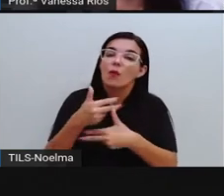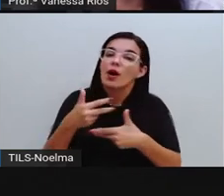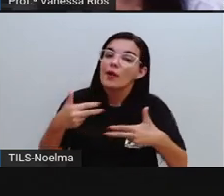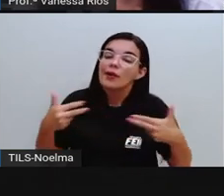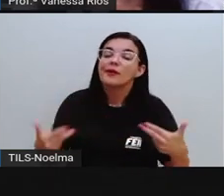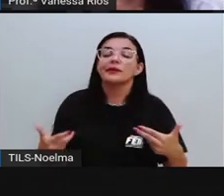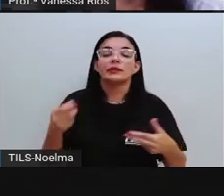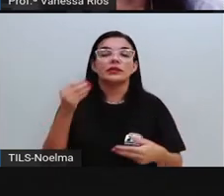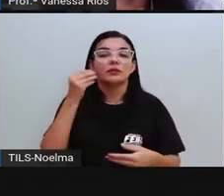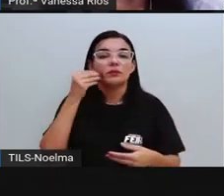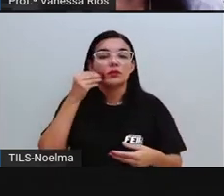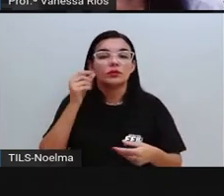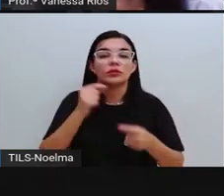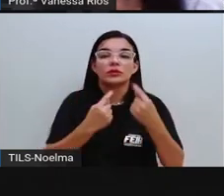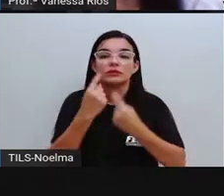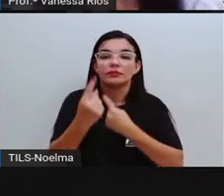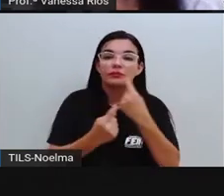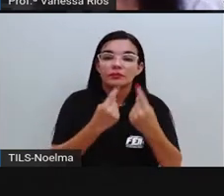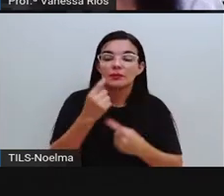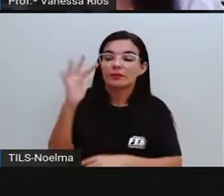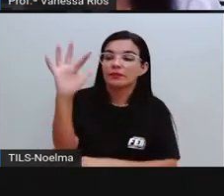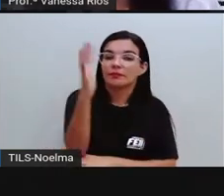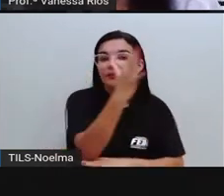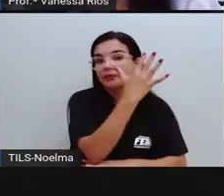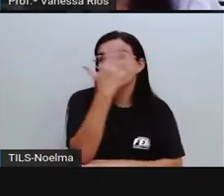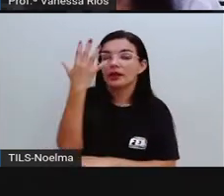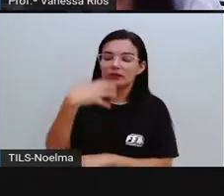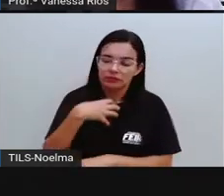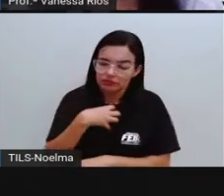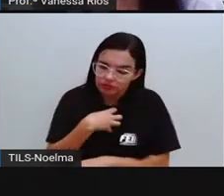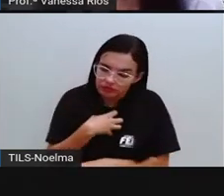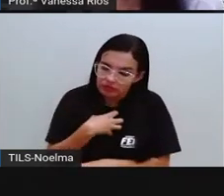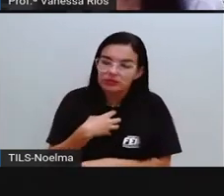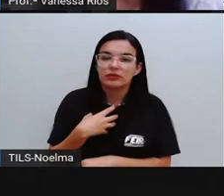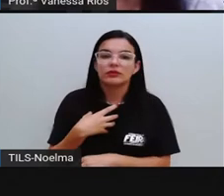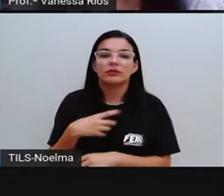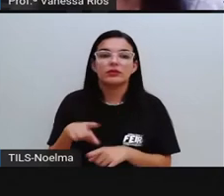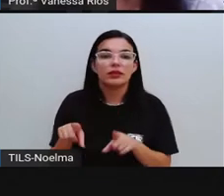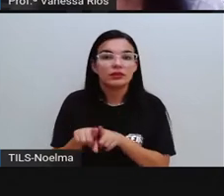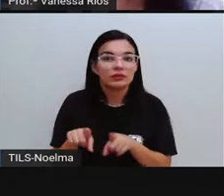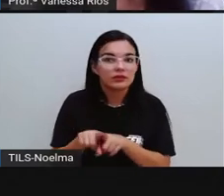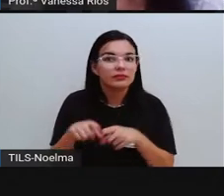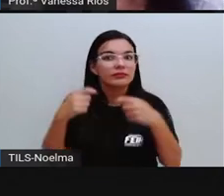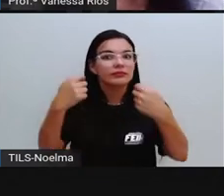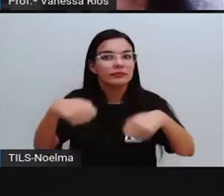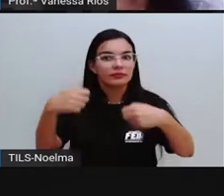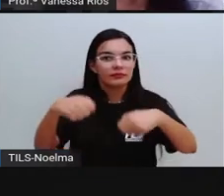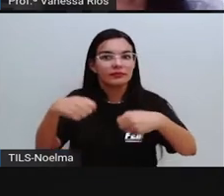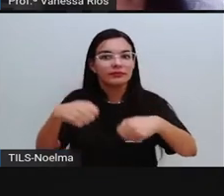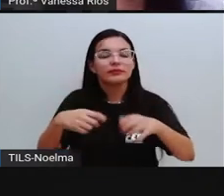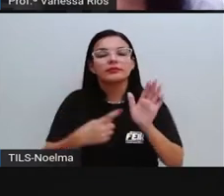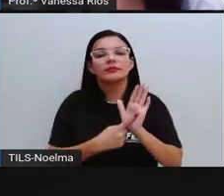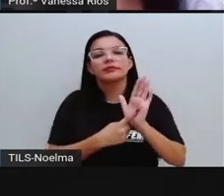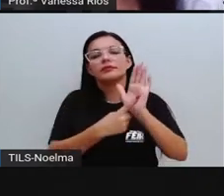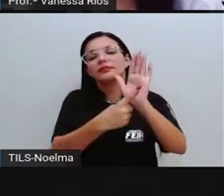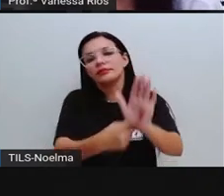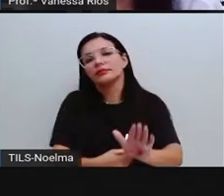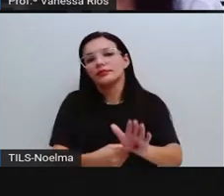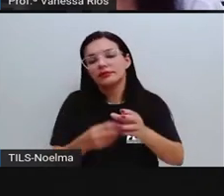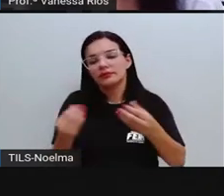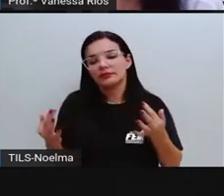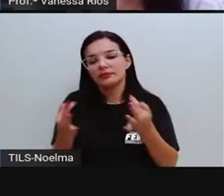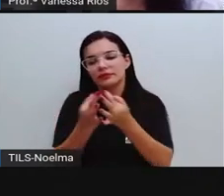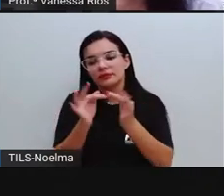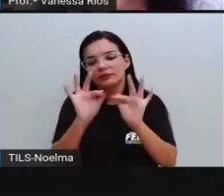expressam aí fenômenos, expressam estados que precisam aparecer na formação das